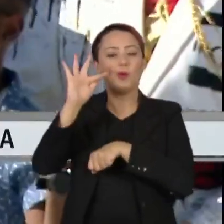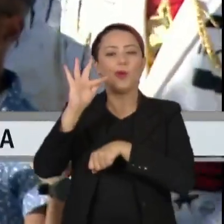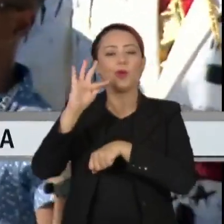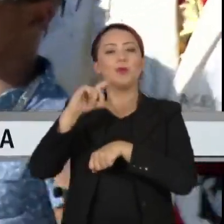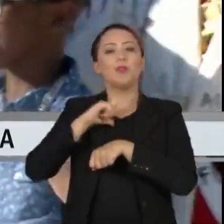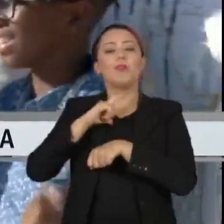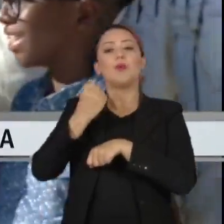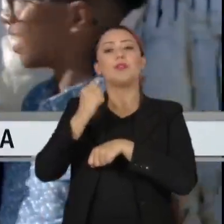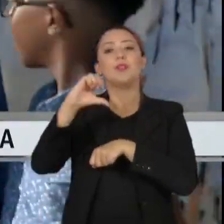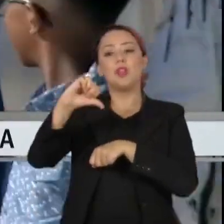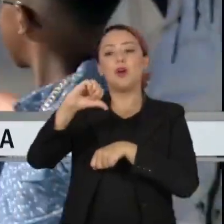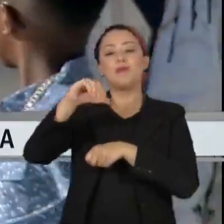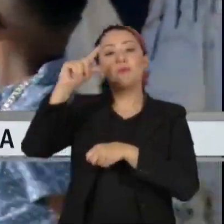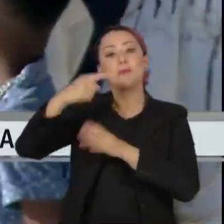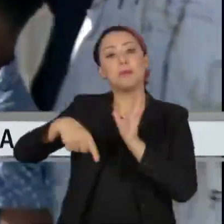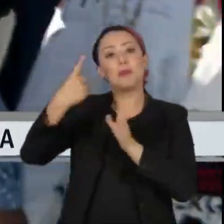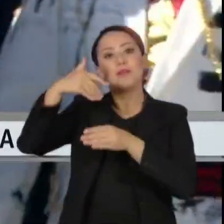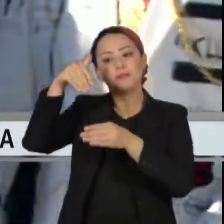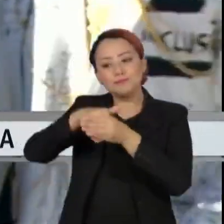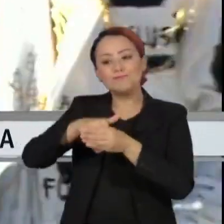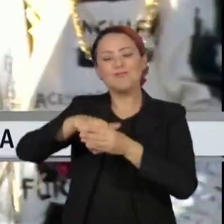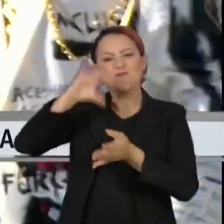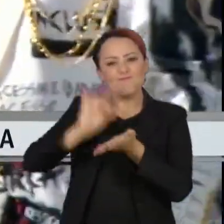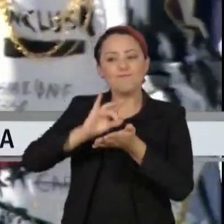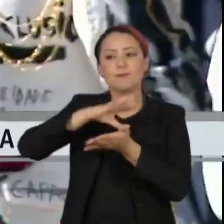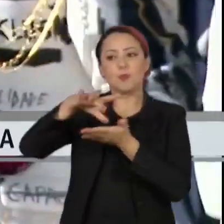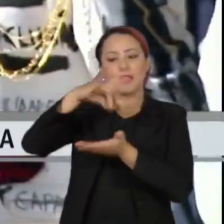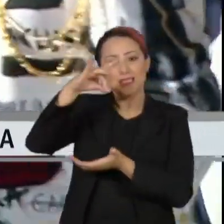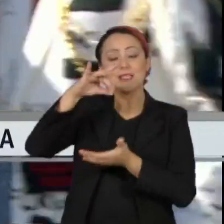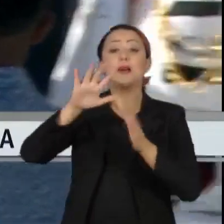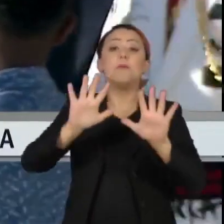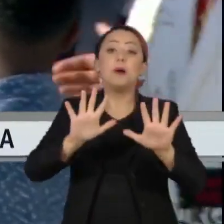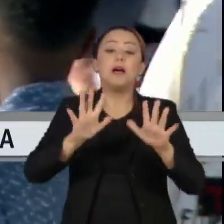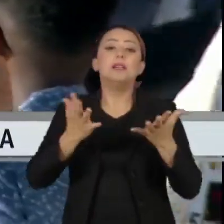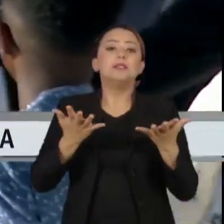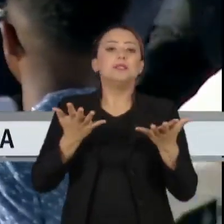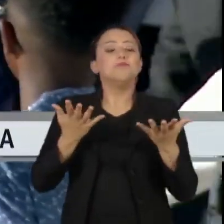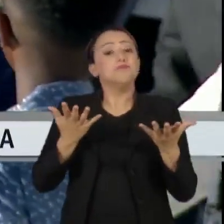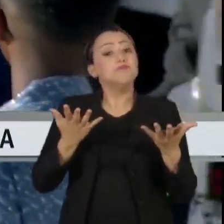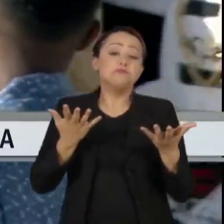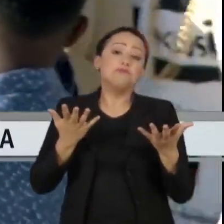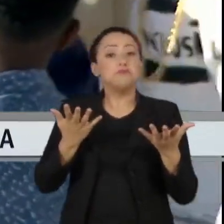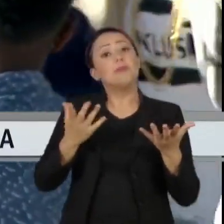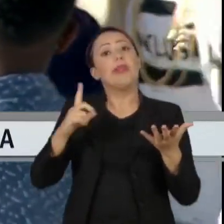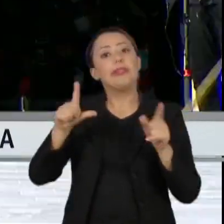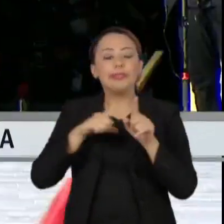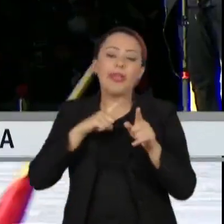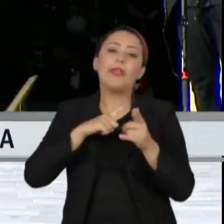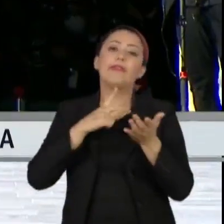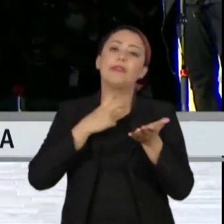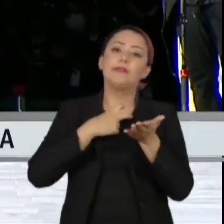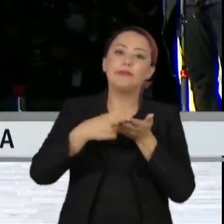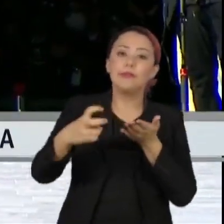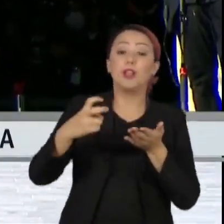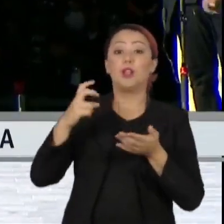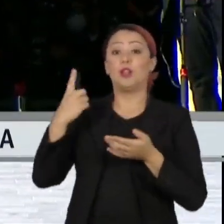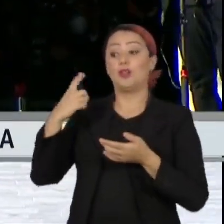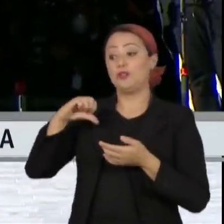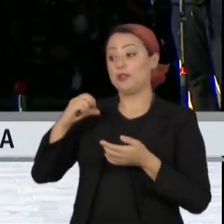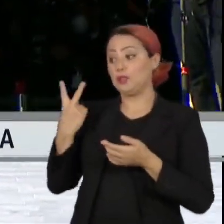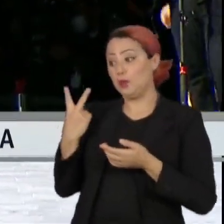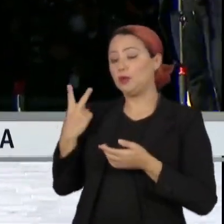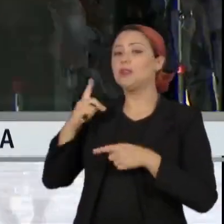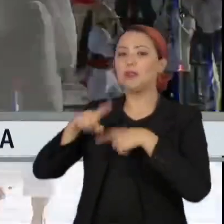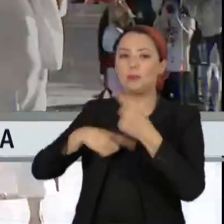89, plenamente democrática, a transferência sempre se deu, exceto no processo de impeachment, evidentemente, tanto em 92 como em 2016,